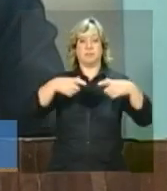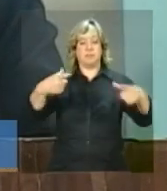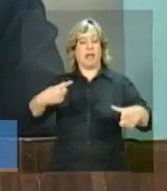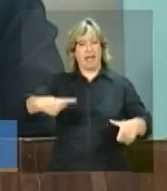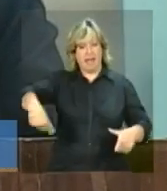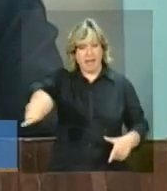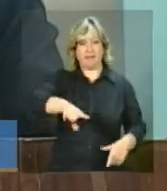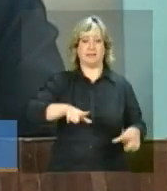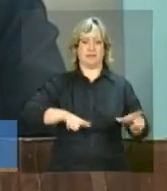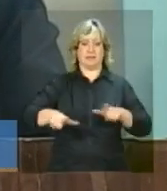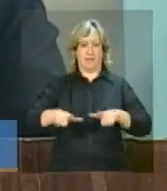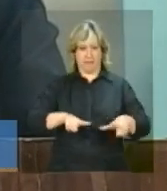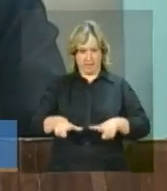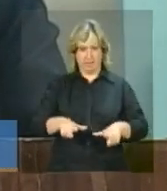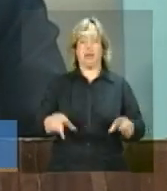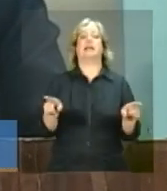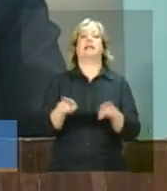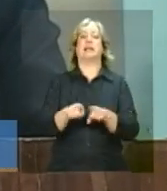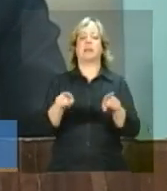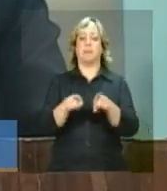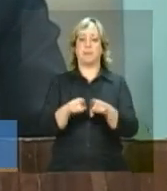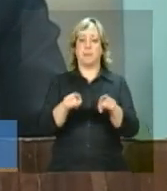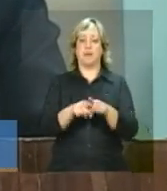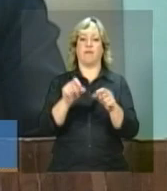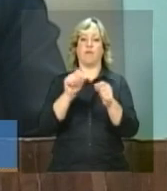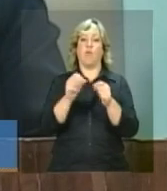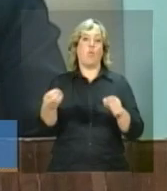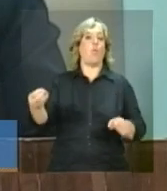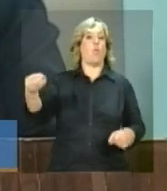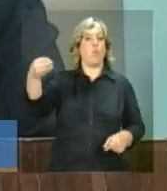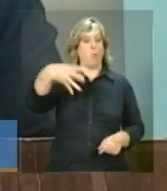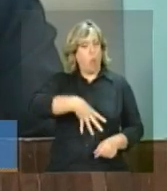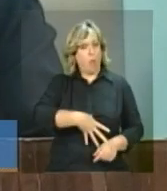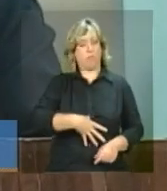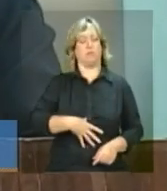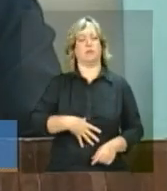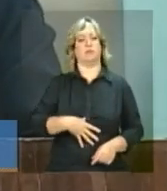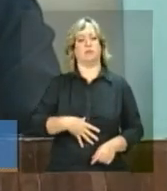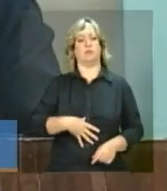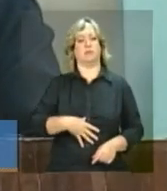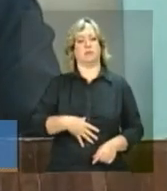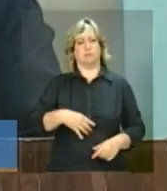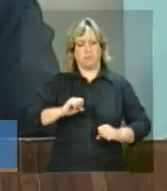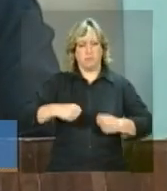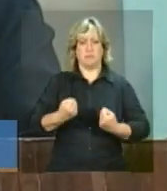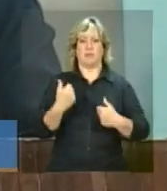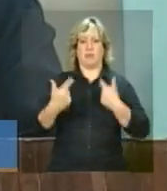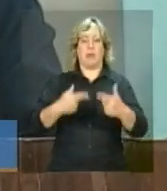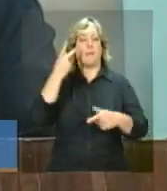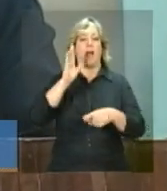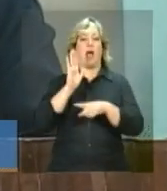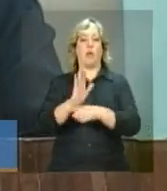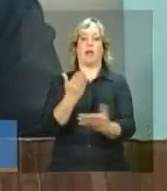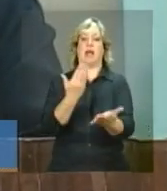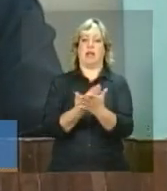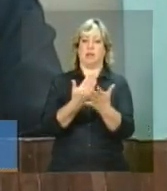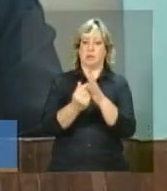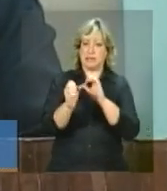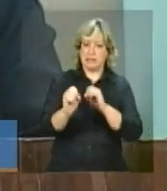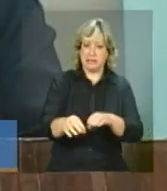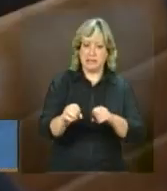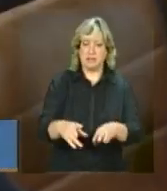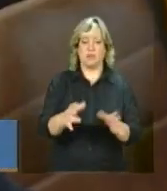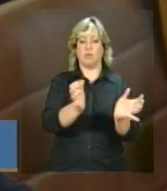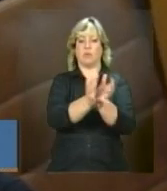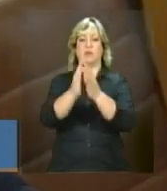ações, como também constitui novas ações para a educação no âmbito dos sistemas